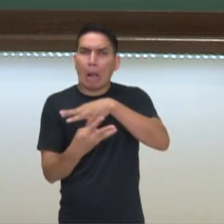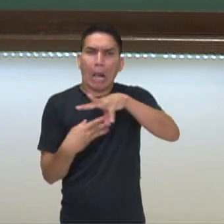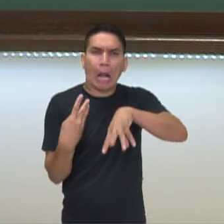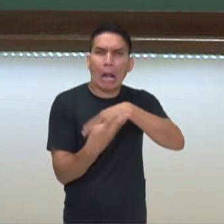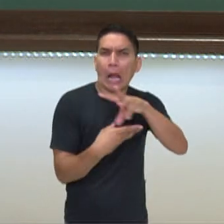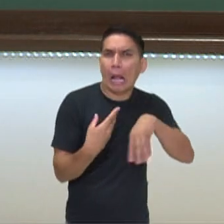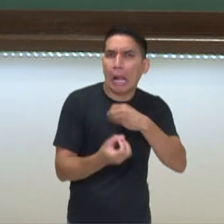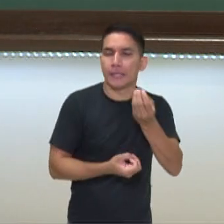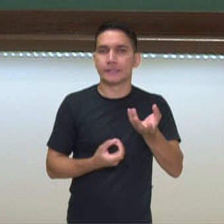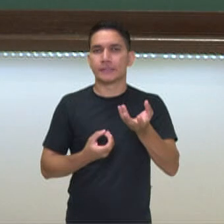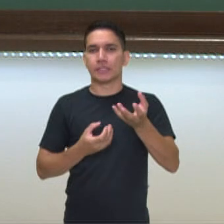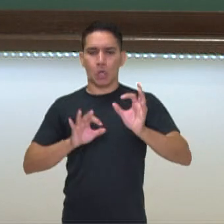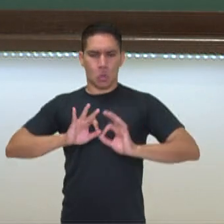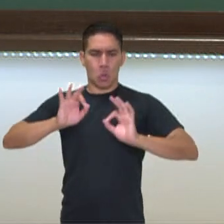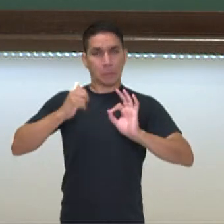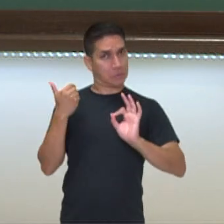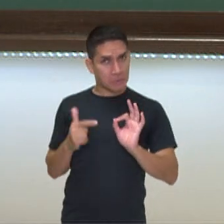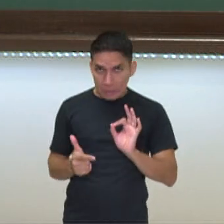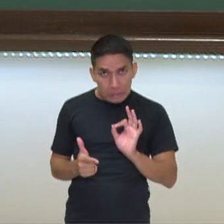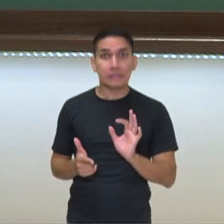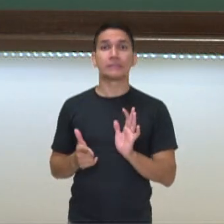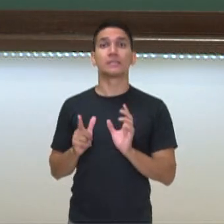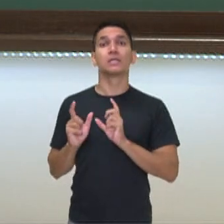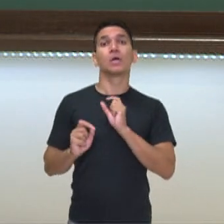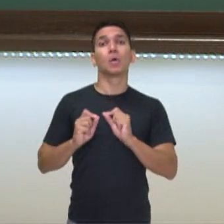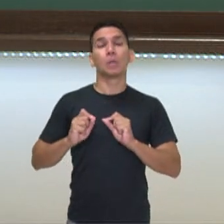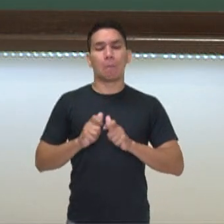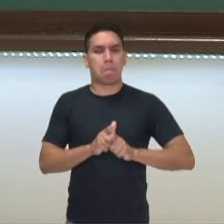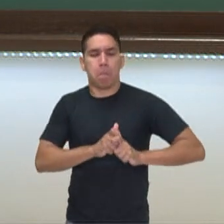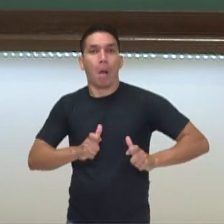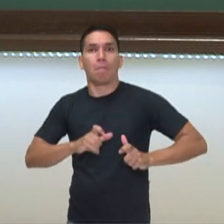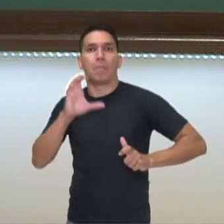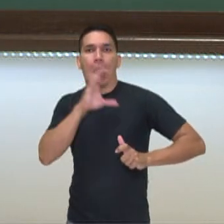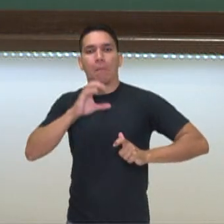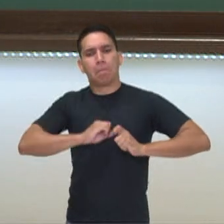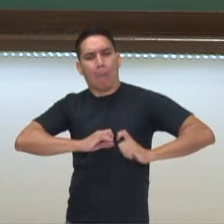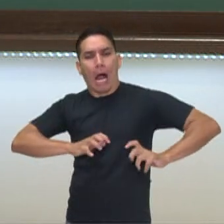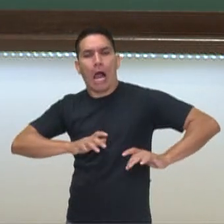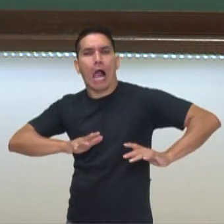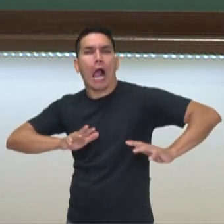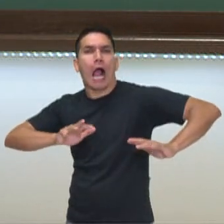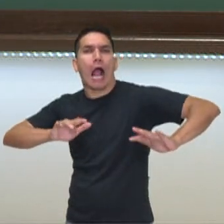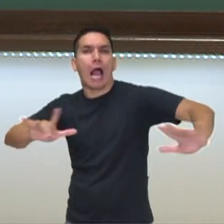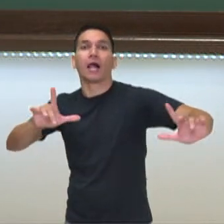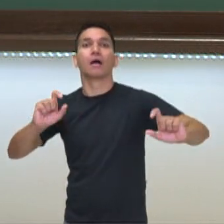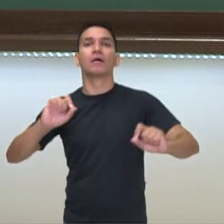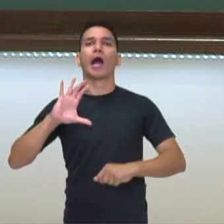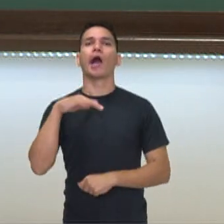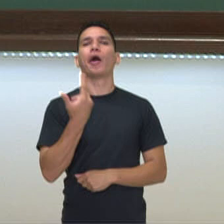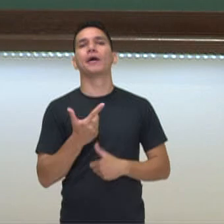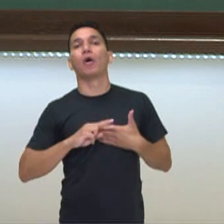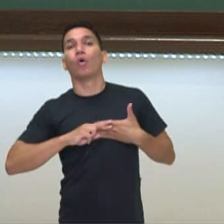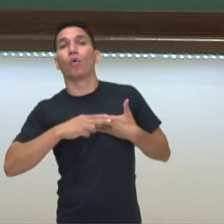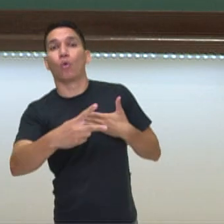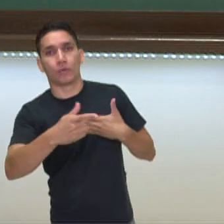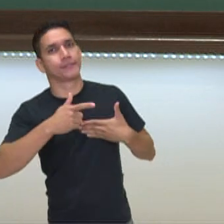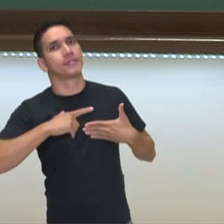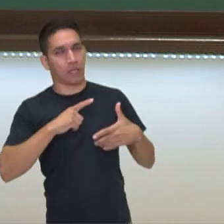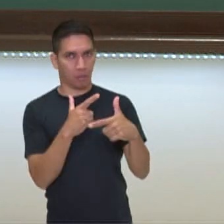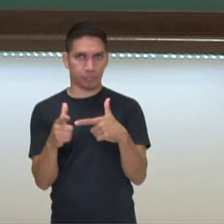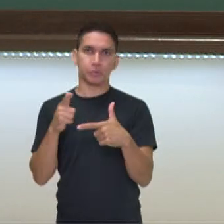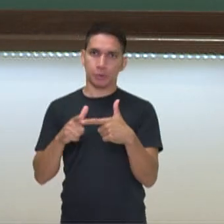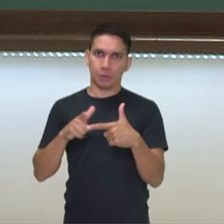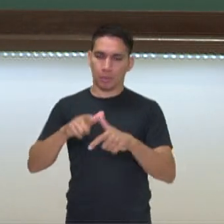desordenada, quando ele ocorre de forma muito intensa, muito rápida, ele acaba trazendo alguns problemas para toda a